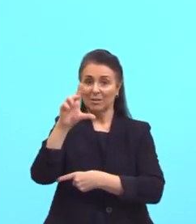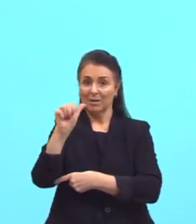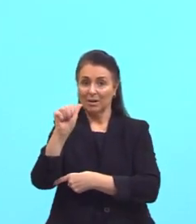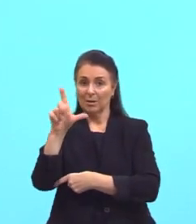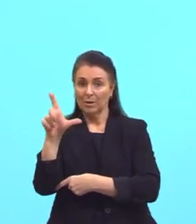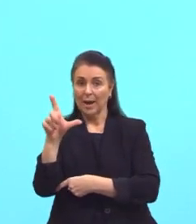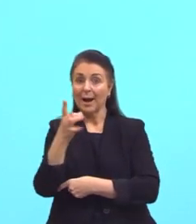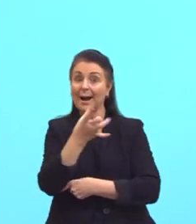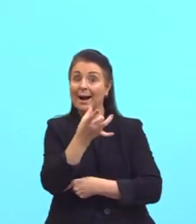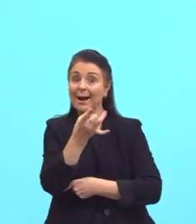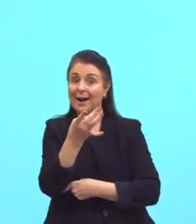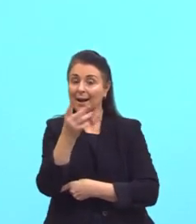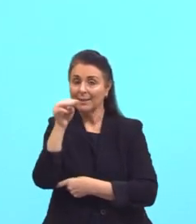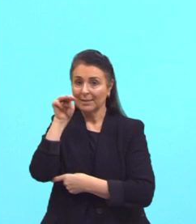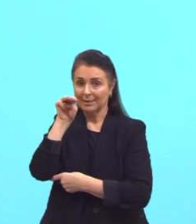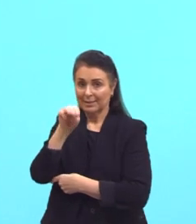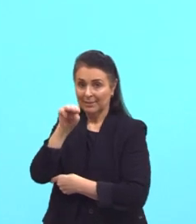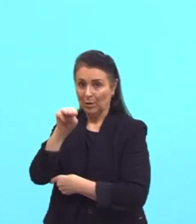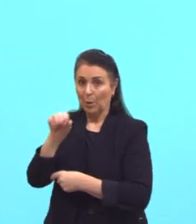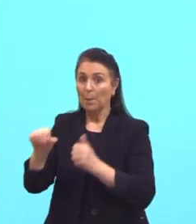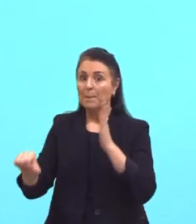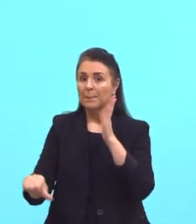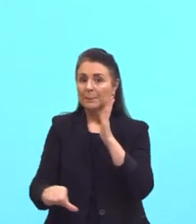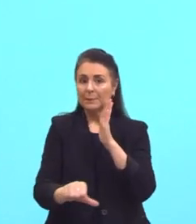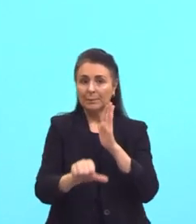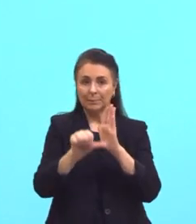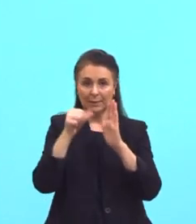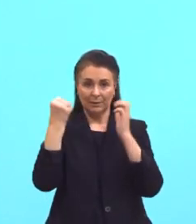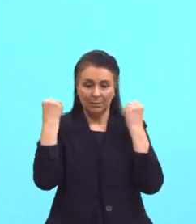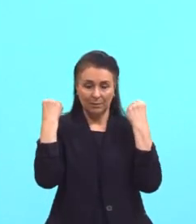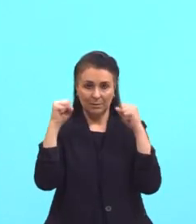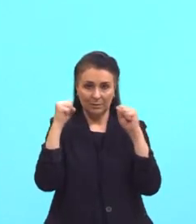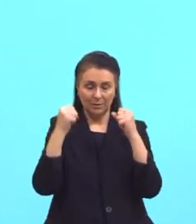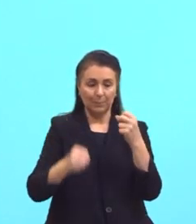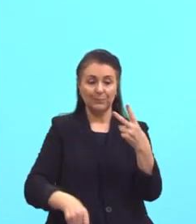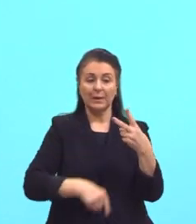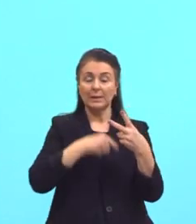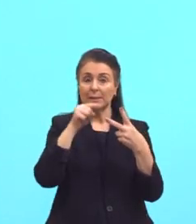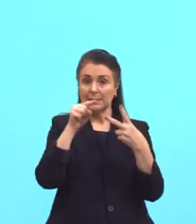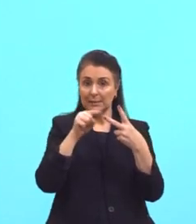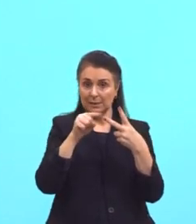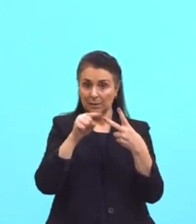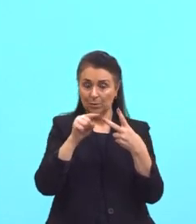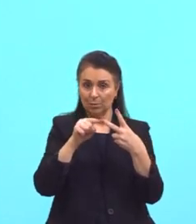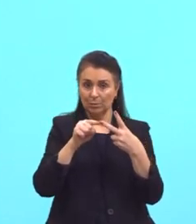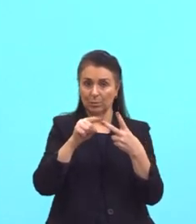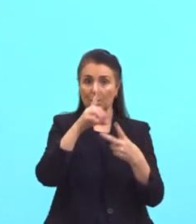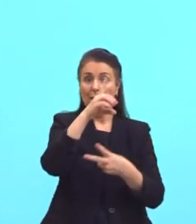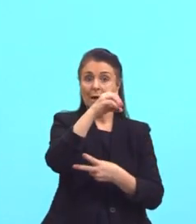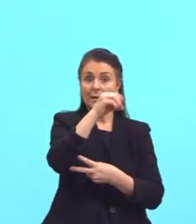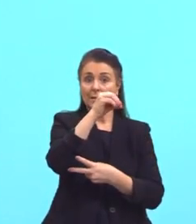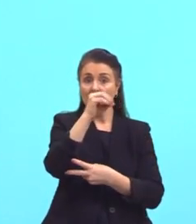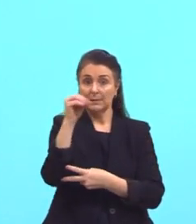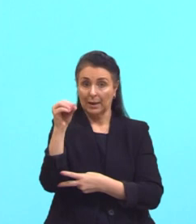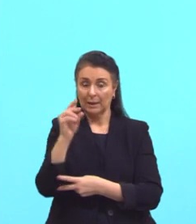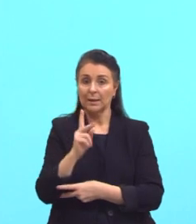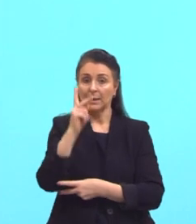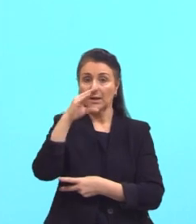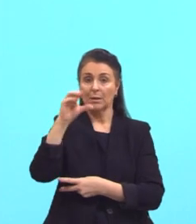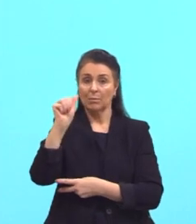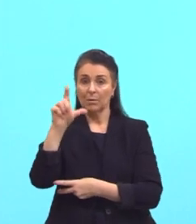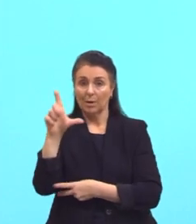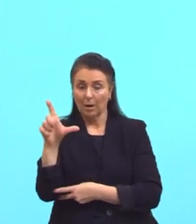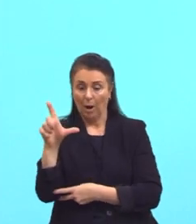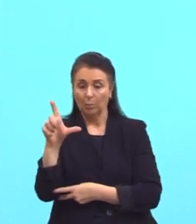para o primeiro exercício físico. Segundo, 100 quilocalorias para